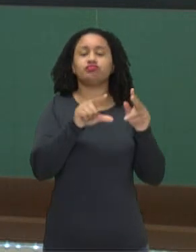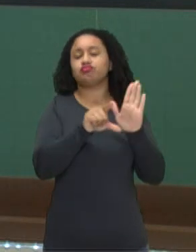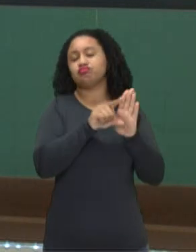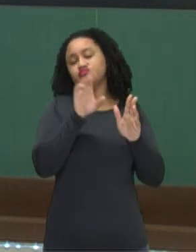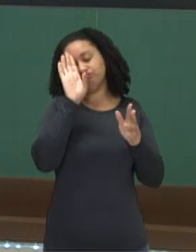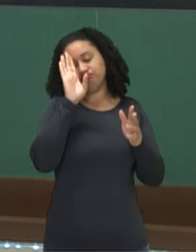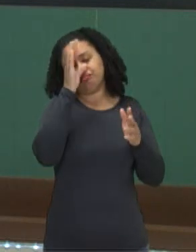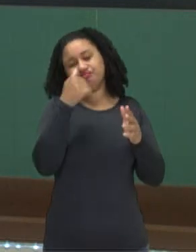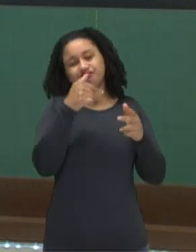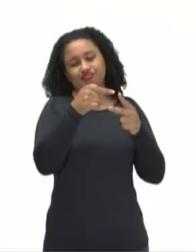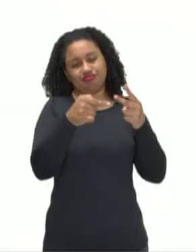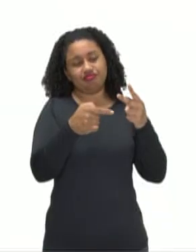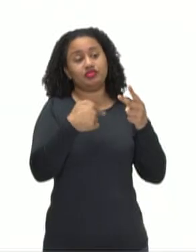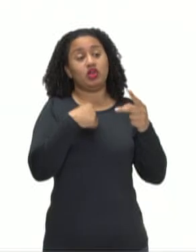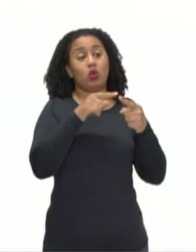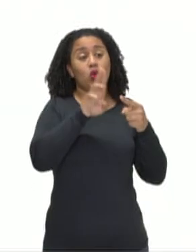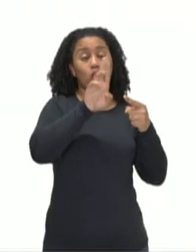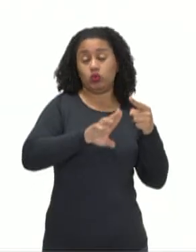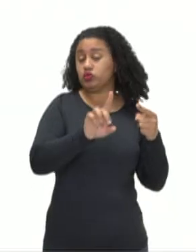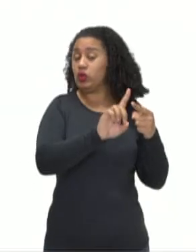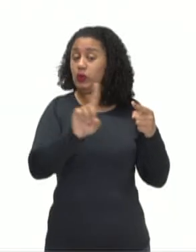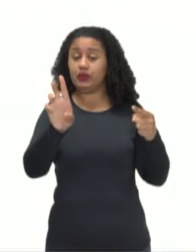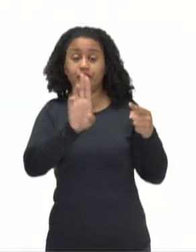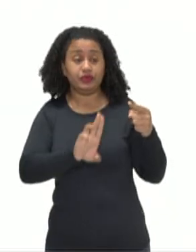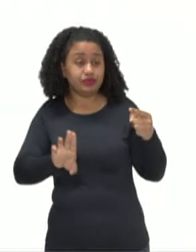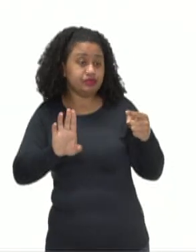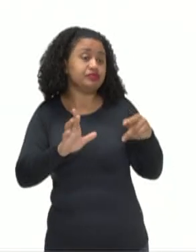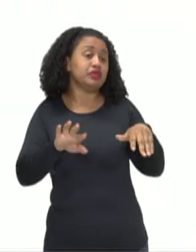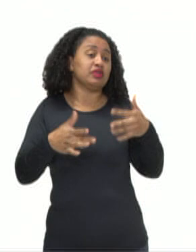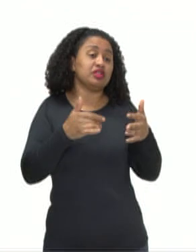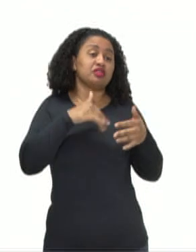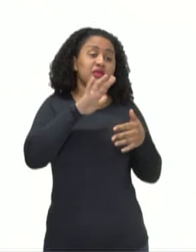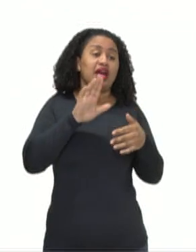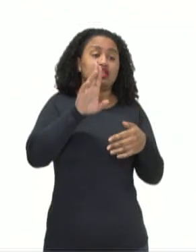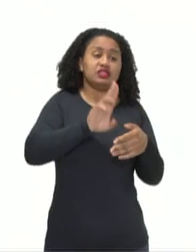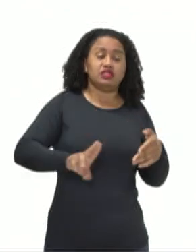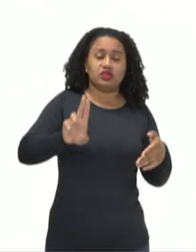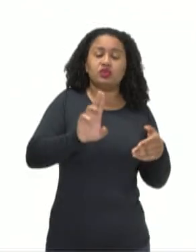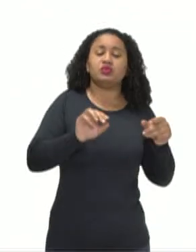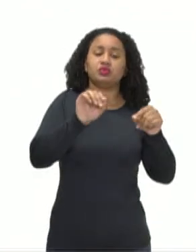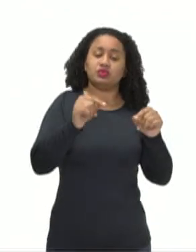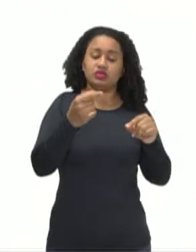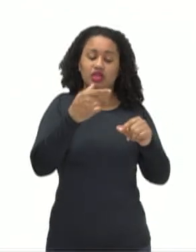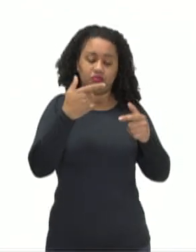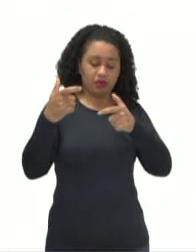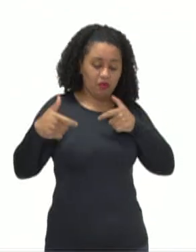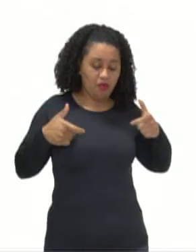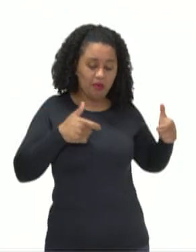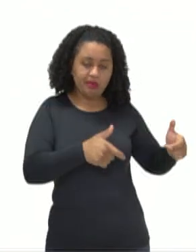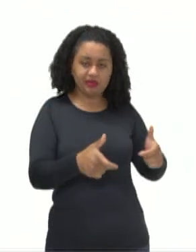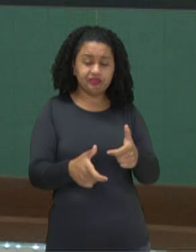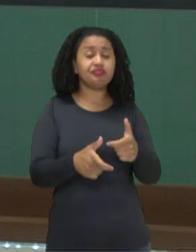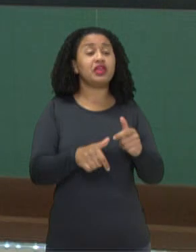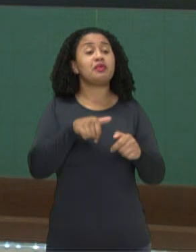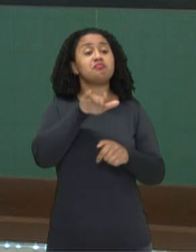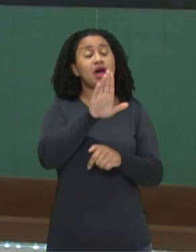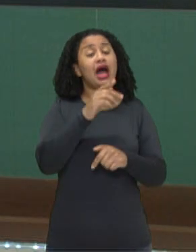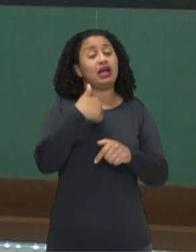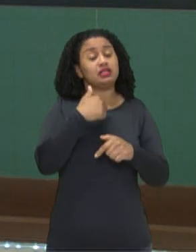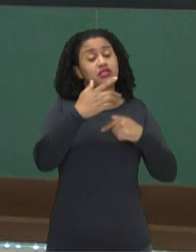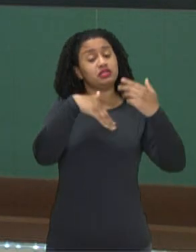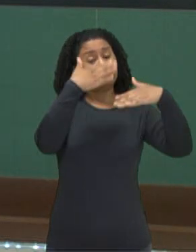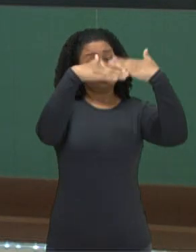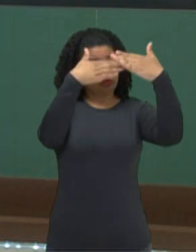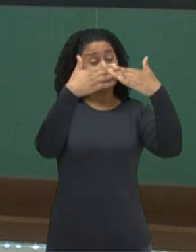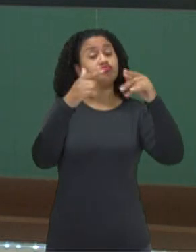principais. A lei do uso e desuso, ou seja, quanto mais se utiliza um órgão, uma estrutura, mais ela se